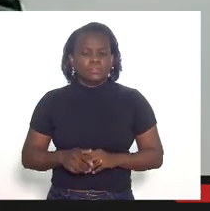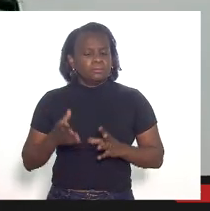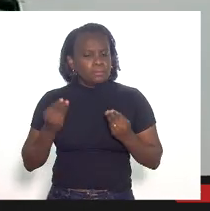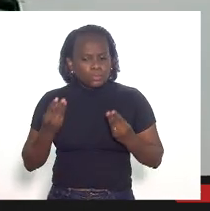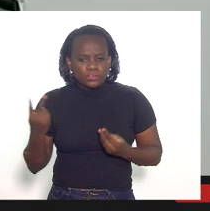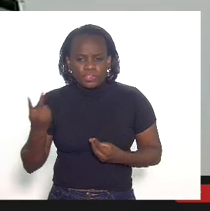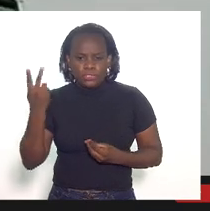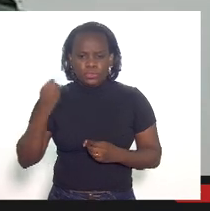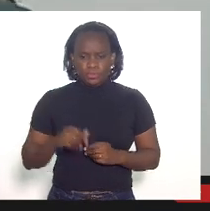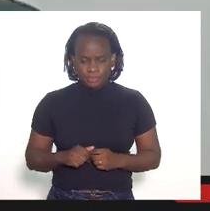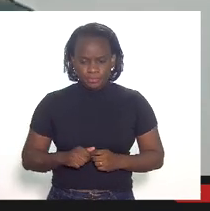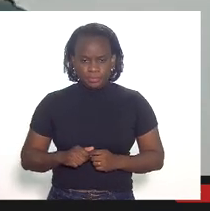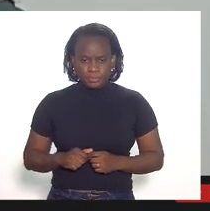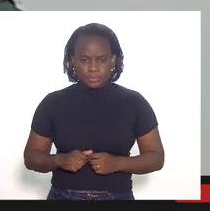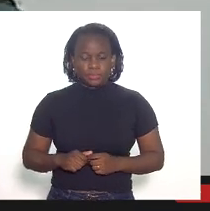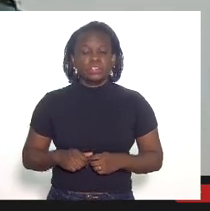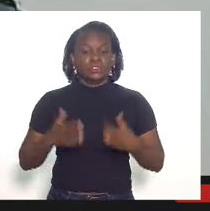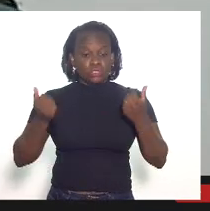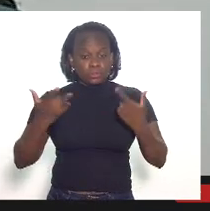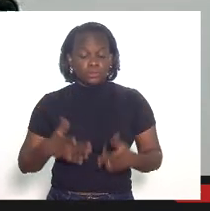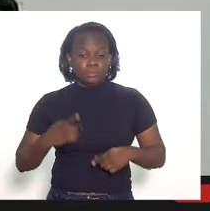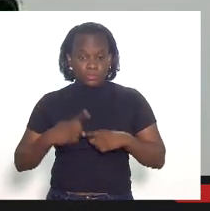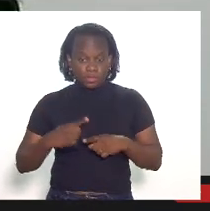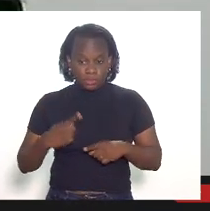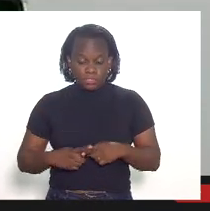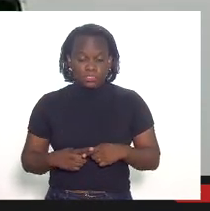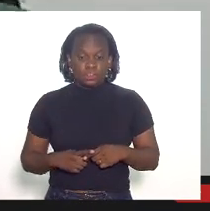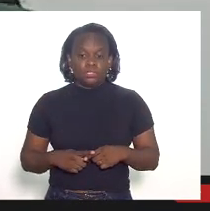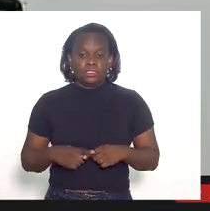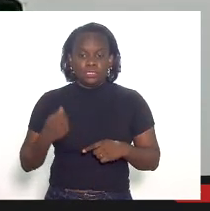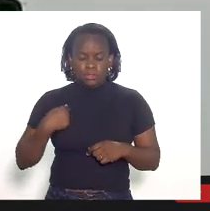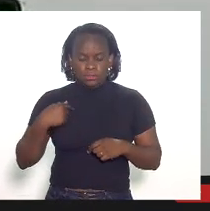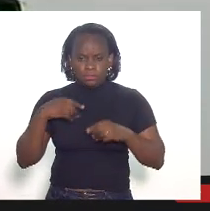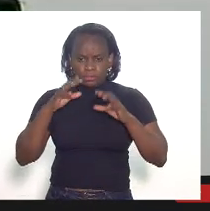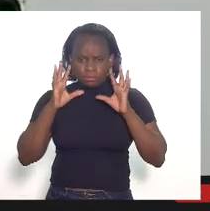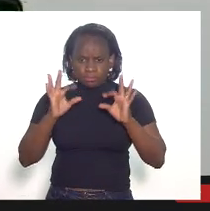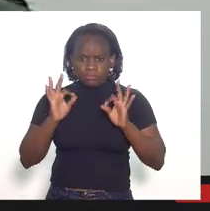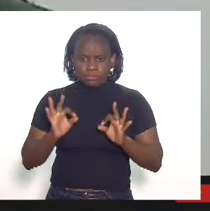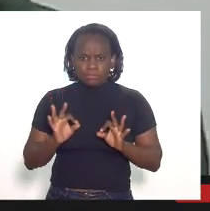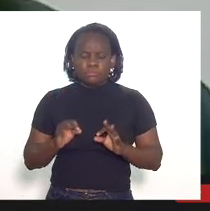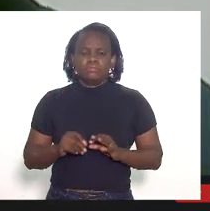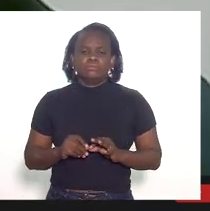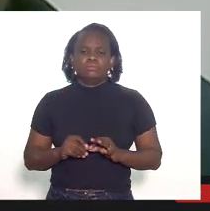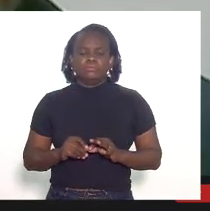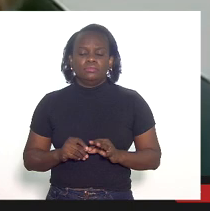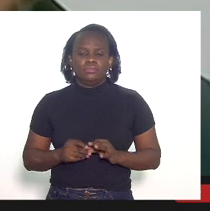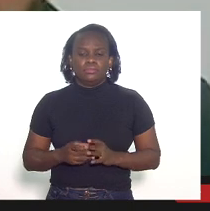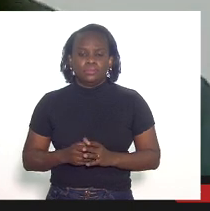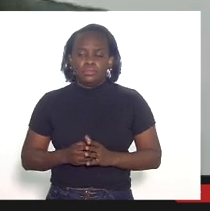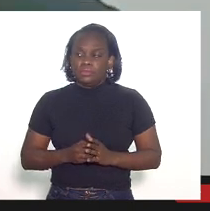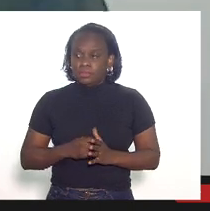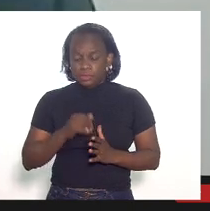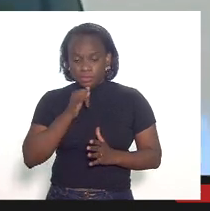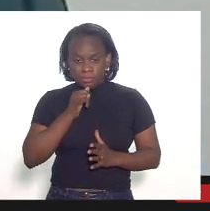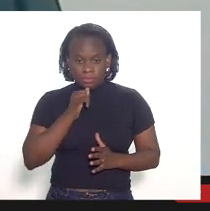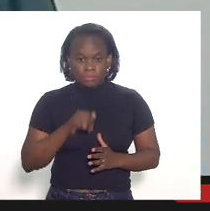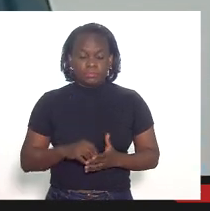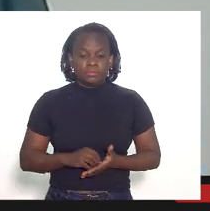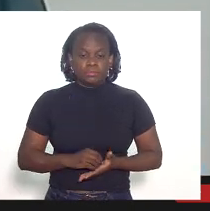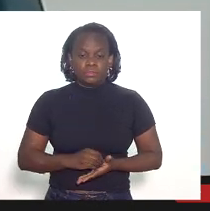muito valiosas e digo porque me chamou atenção senhor presidente por exemplo